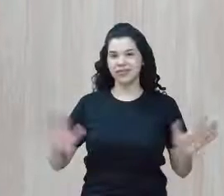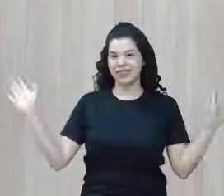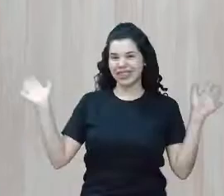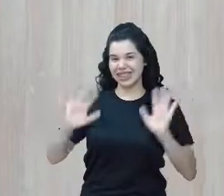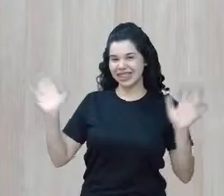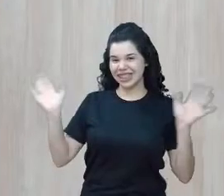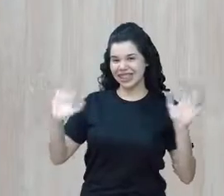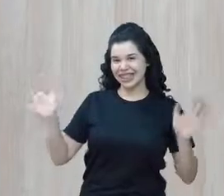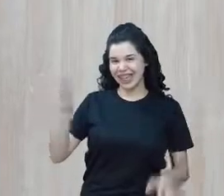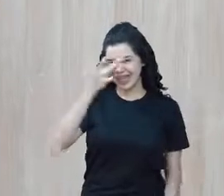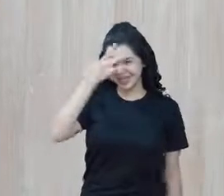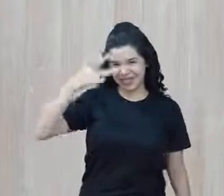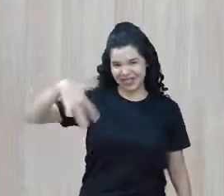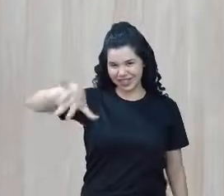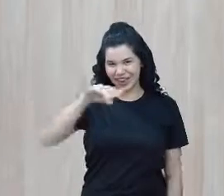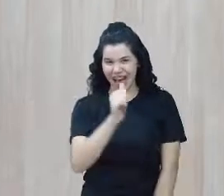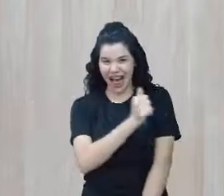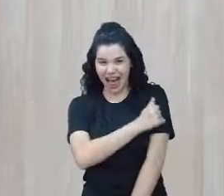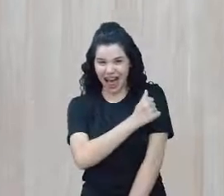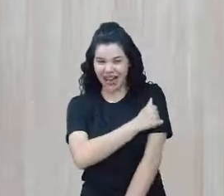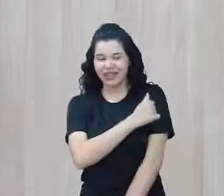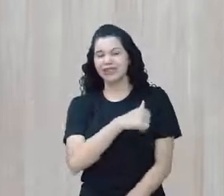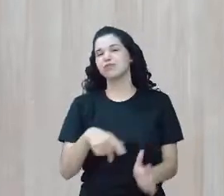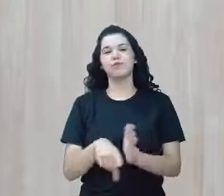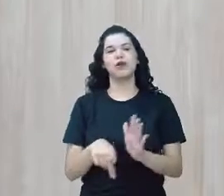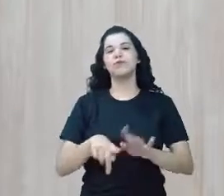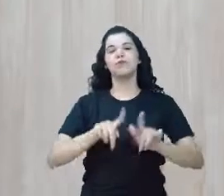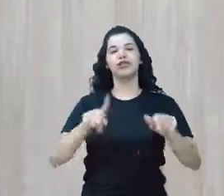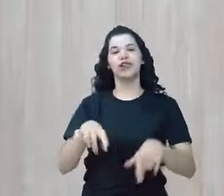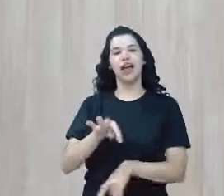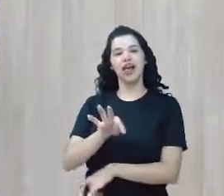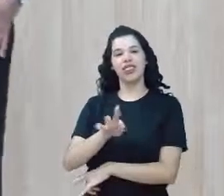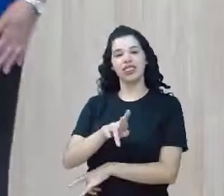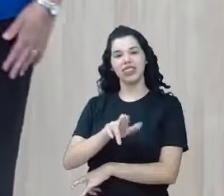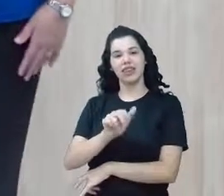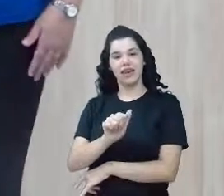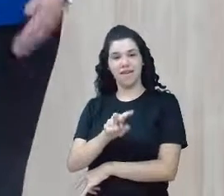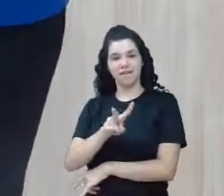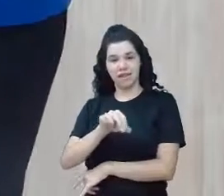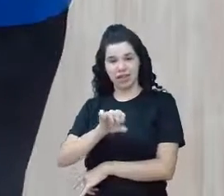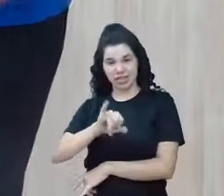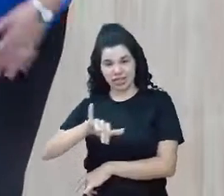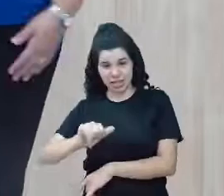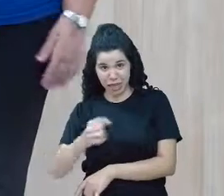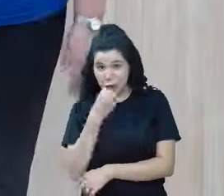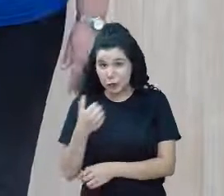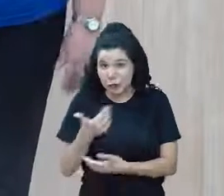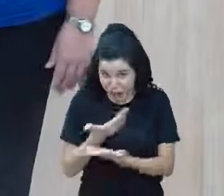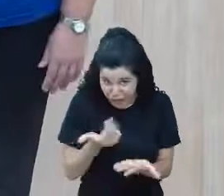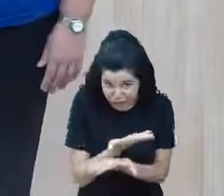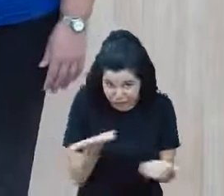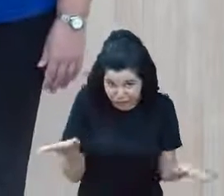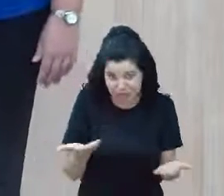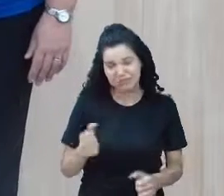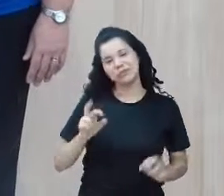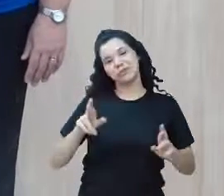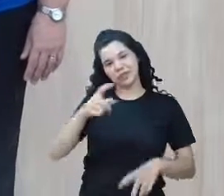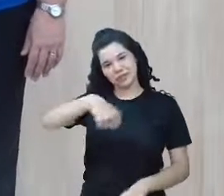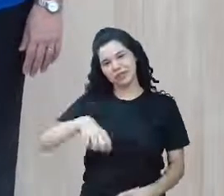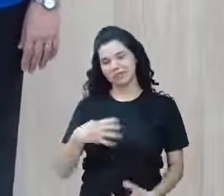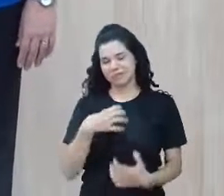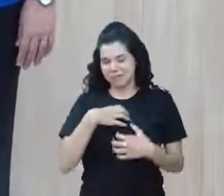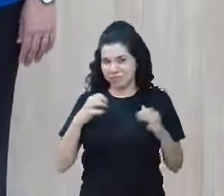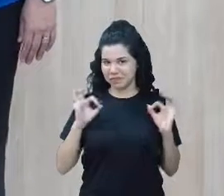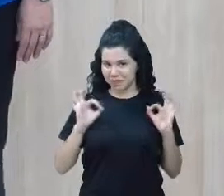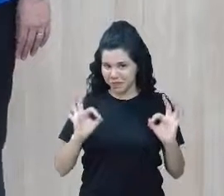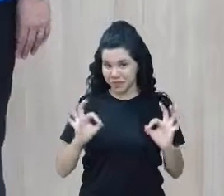Olá alunos e alunas do programa Travessia, tudo bem com vocês? Espero que sim! Hoje vamos ter